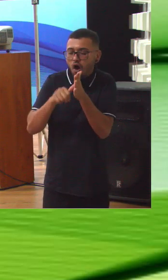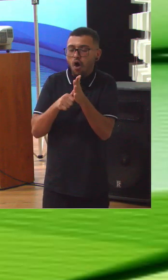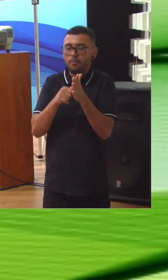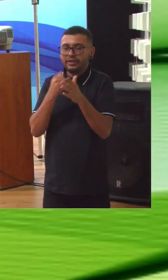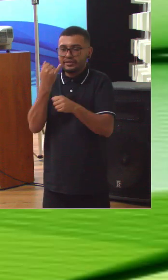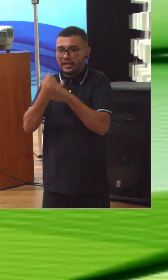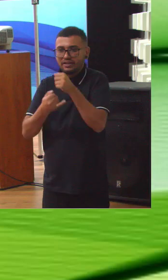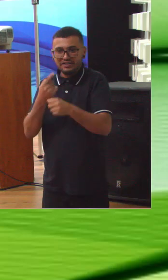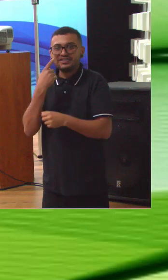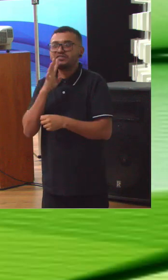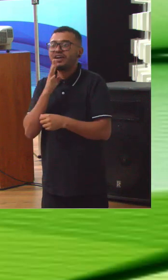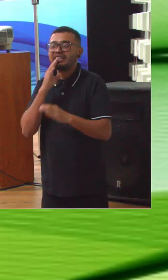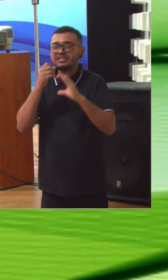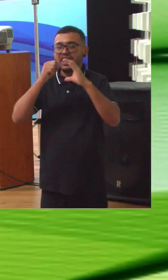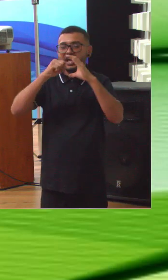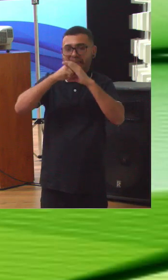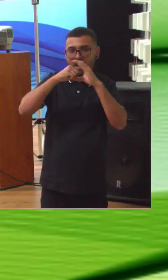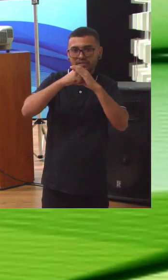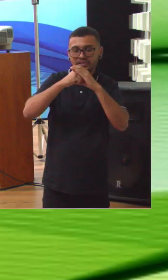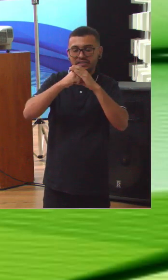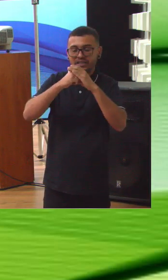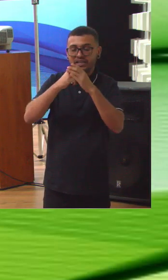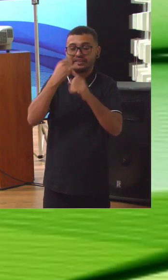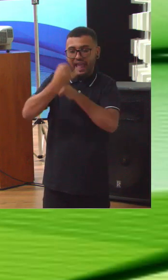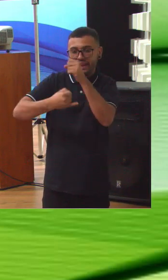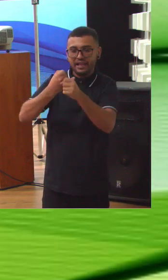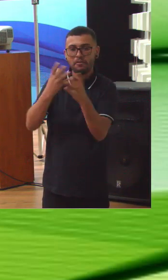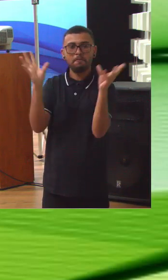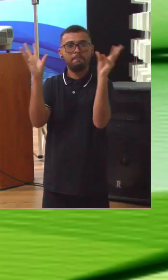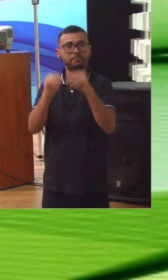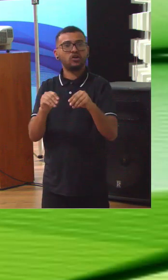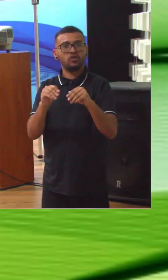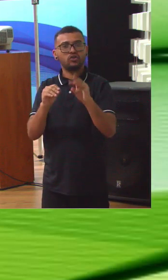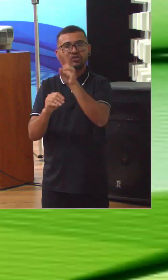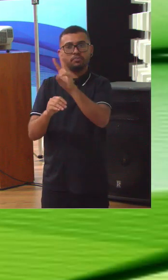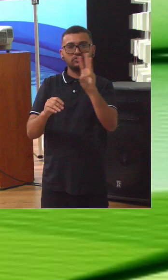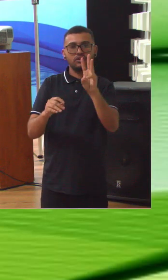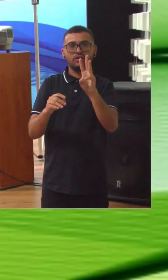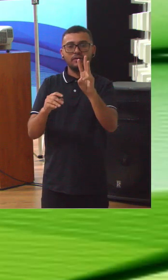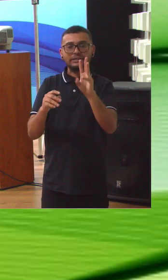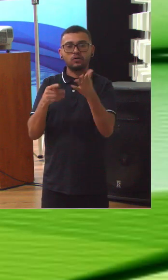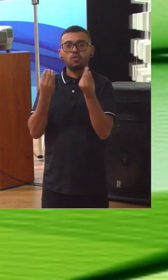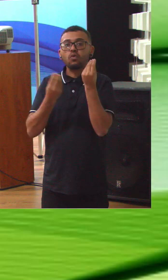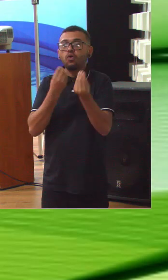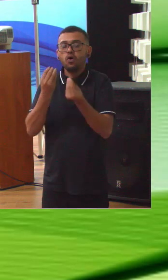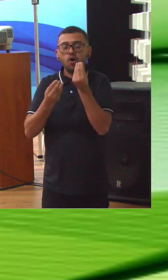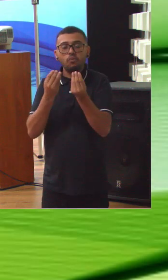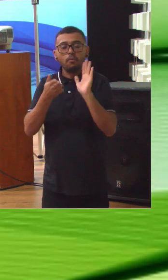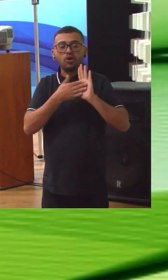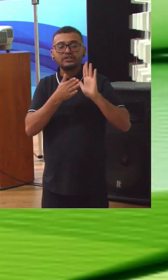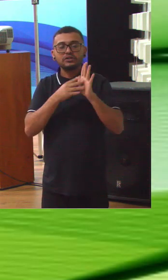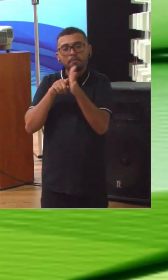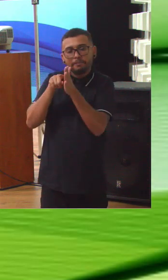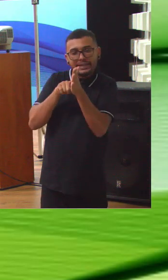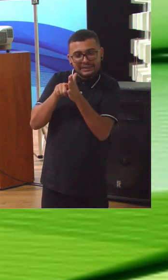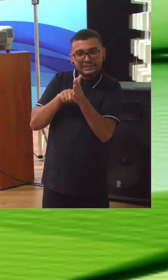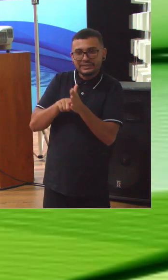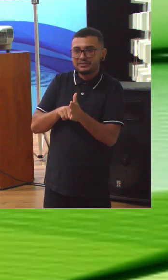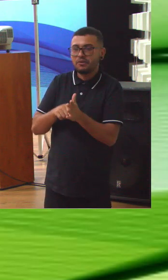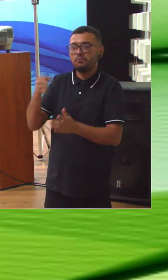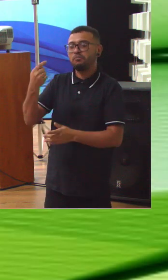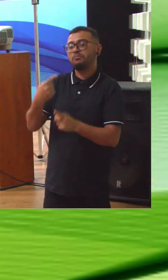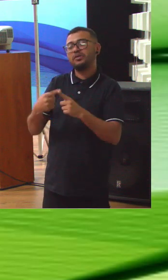CAPES que passou mais de um mês e meio fora do ar, prejudicando o processo de pesquisa no Brasil inteiro, porque nós somos